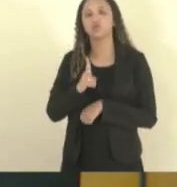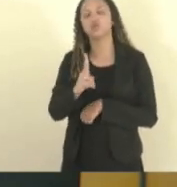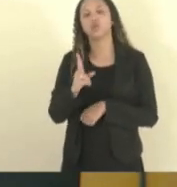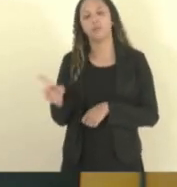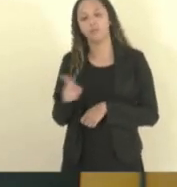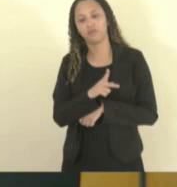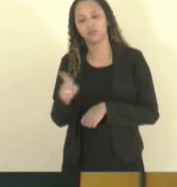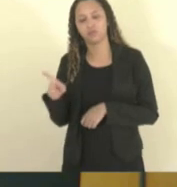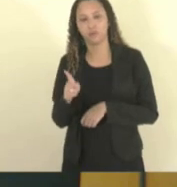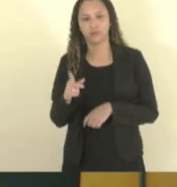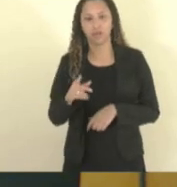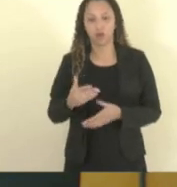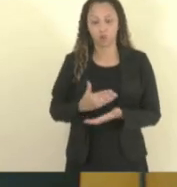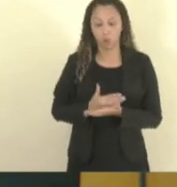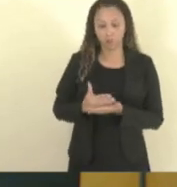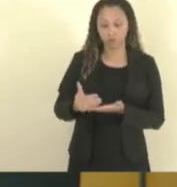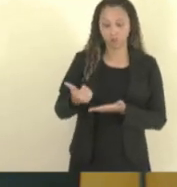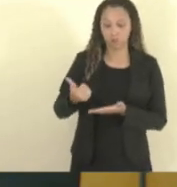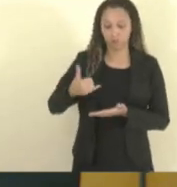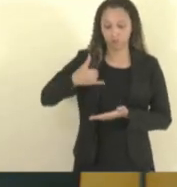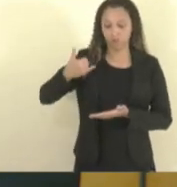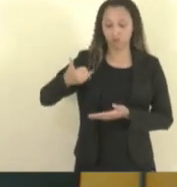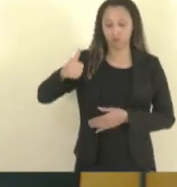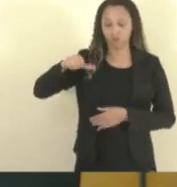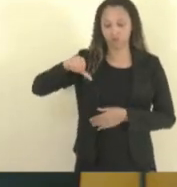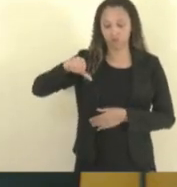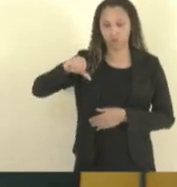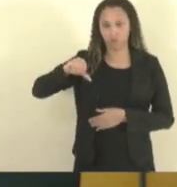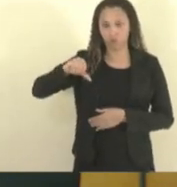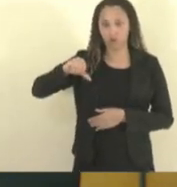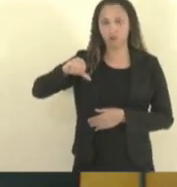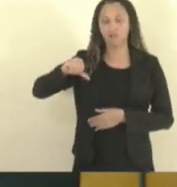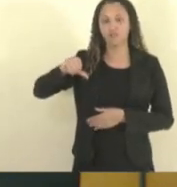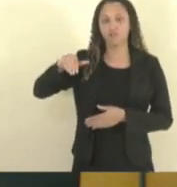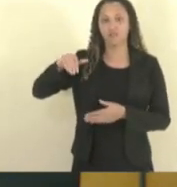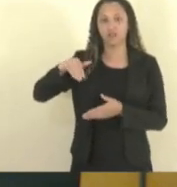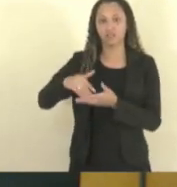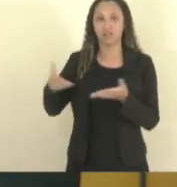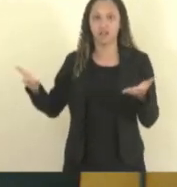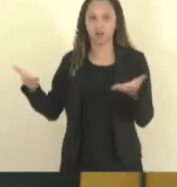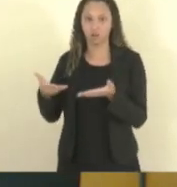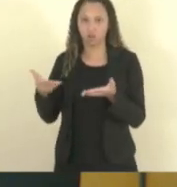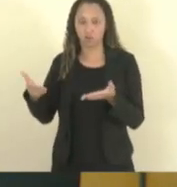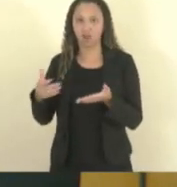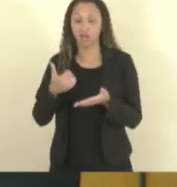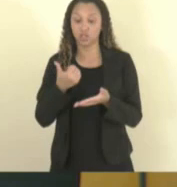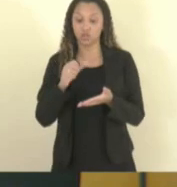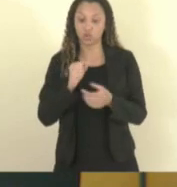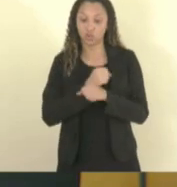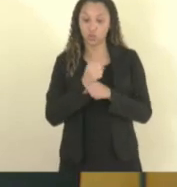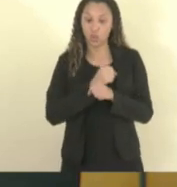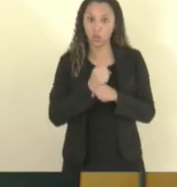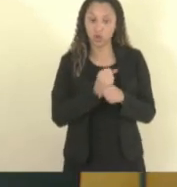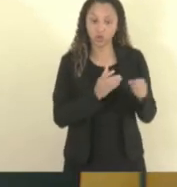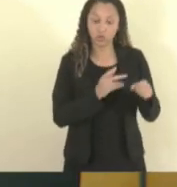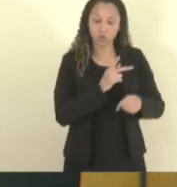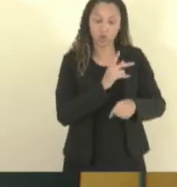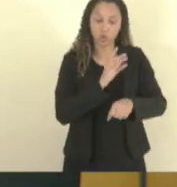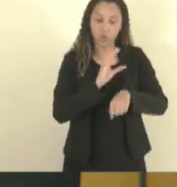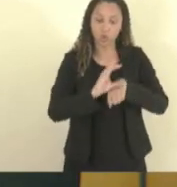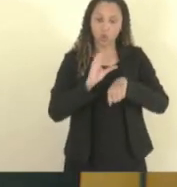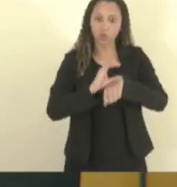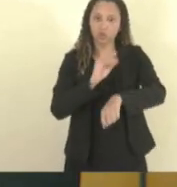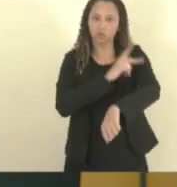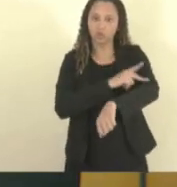anos, lecionou por 18 anos no curso de pedagogia da Faculdade Castelo Branco.